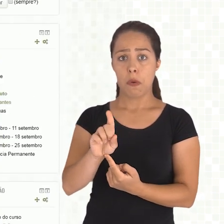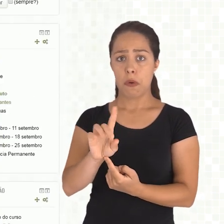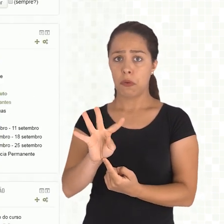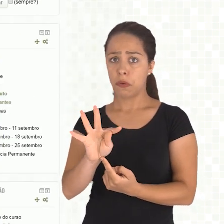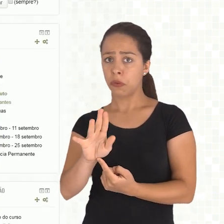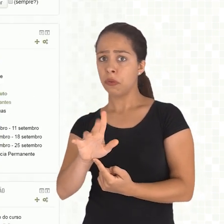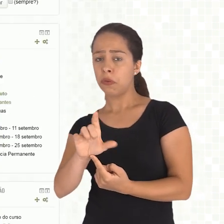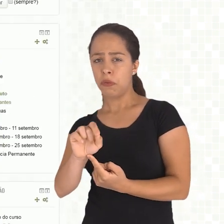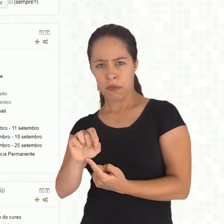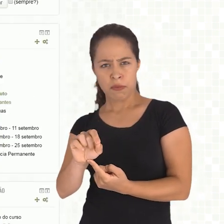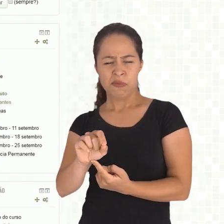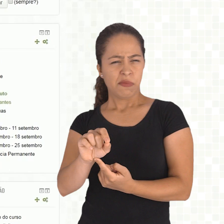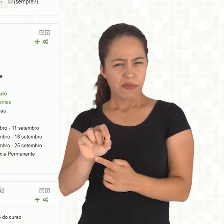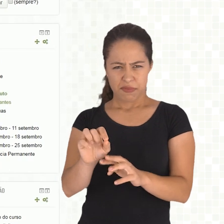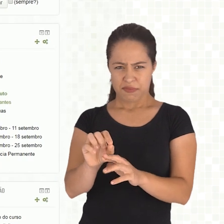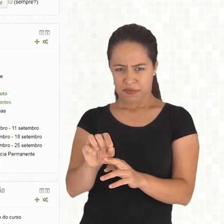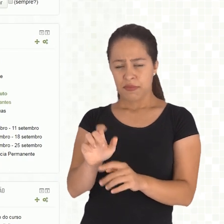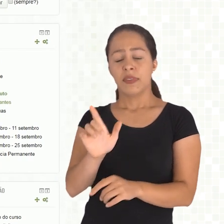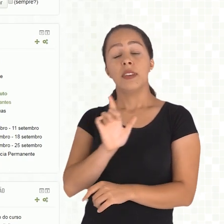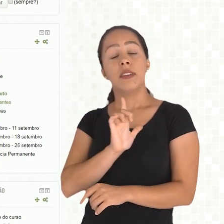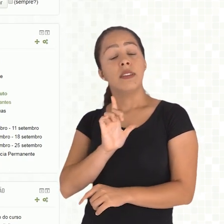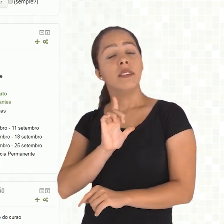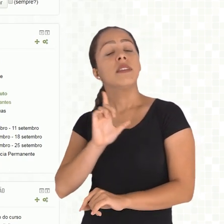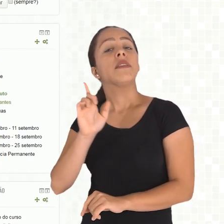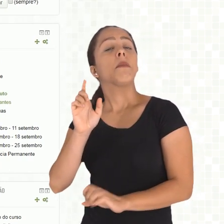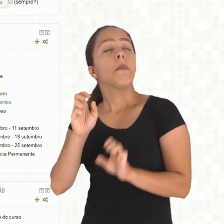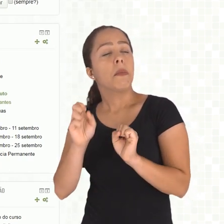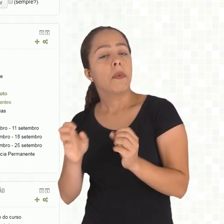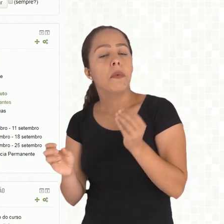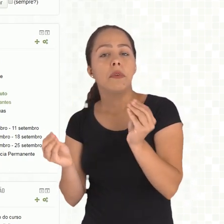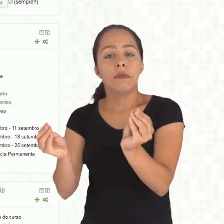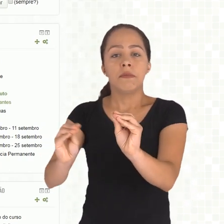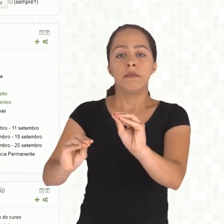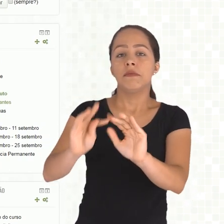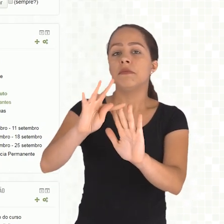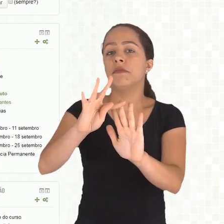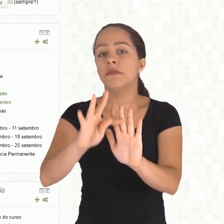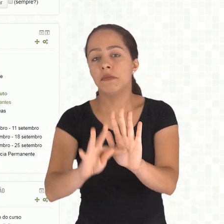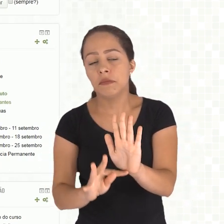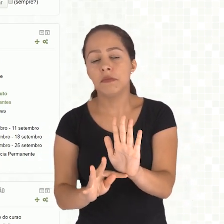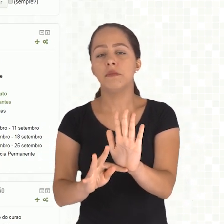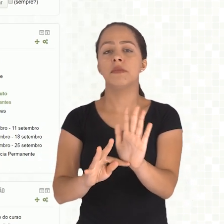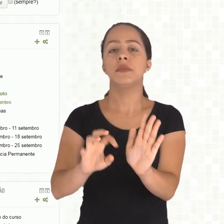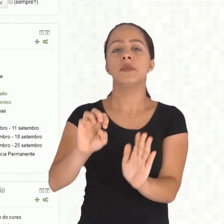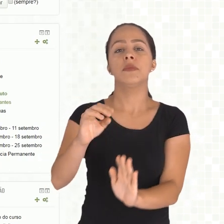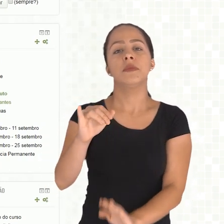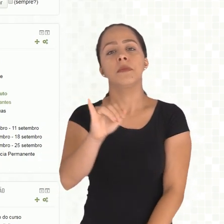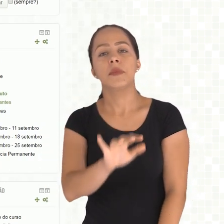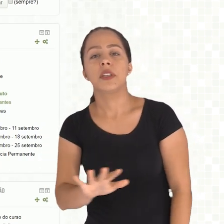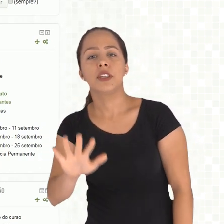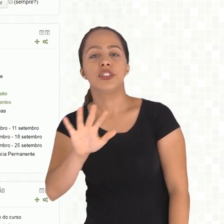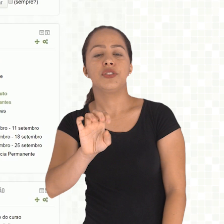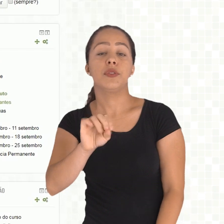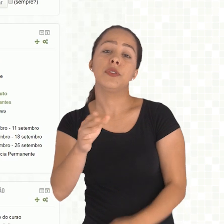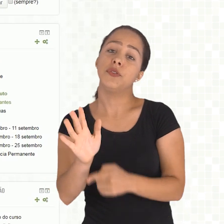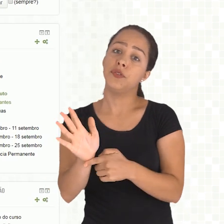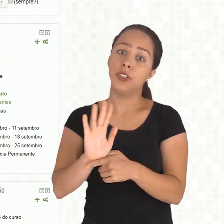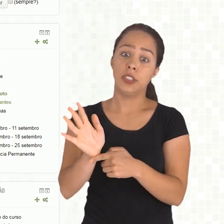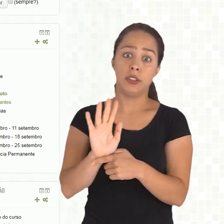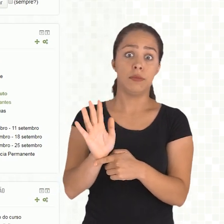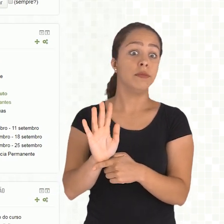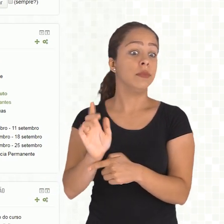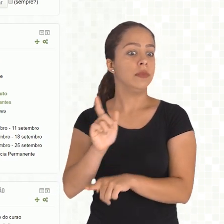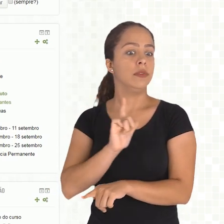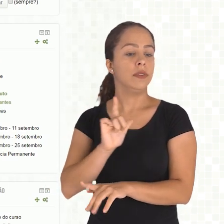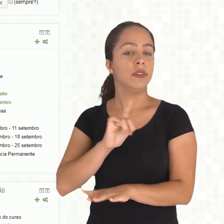tem nenhuma outra configuração. Ele tem um texto, você pode também colocar uma imagem, você pode colocar um vídeo. Ele é bastante usado para se